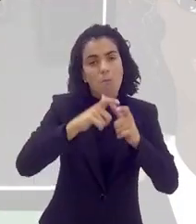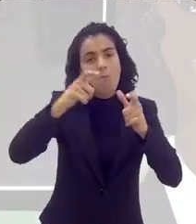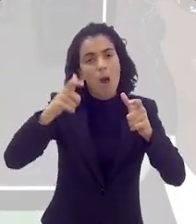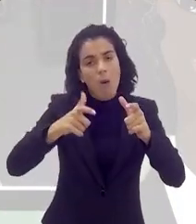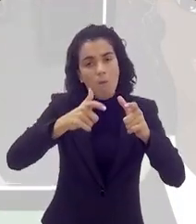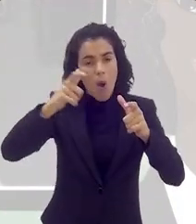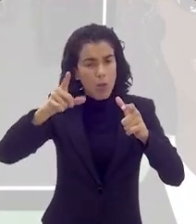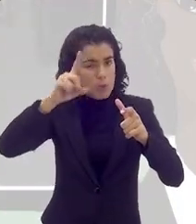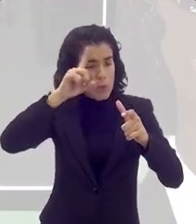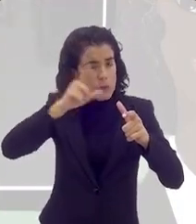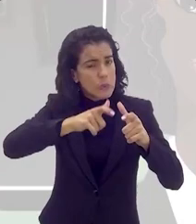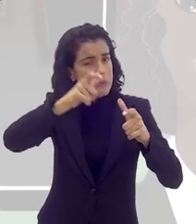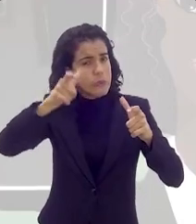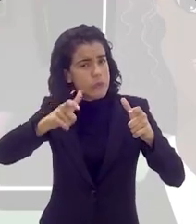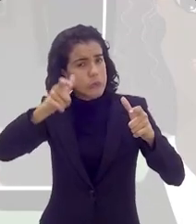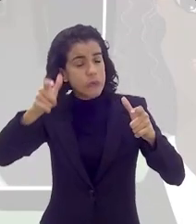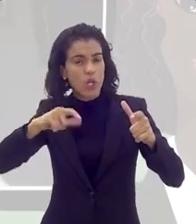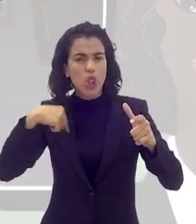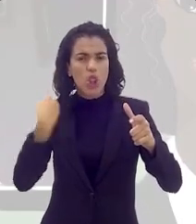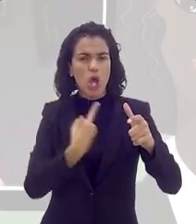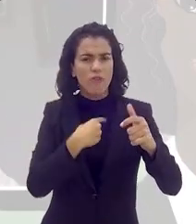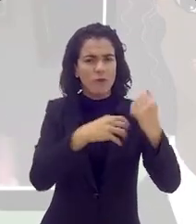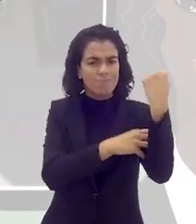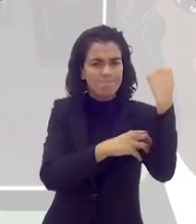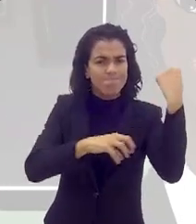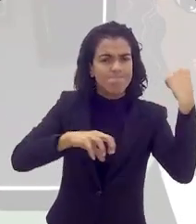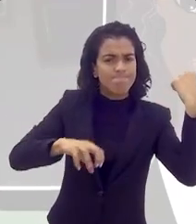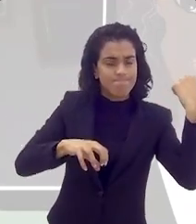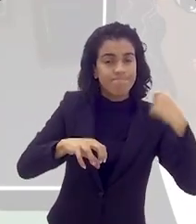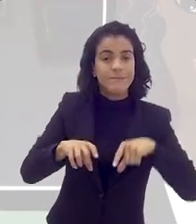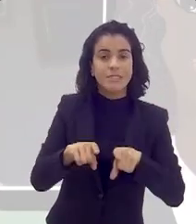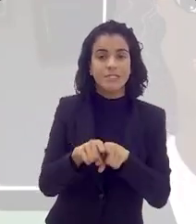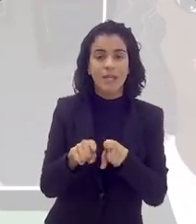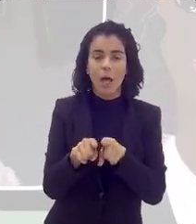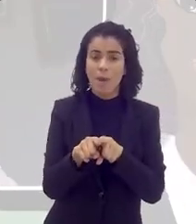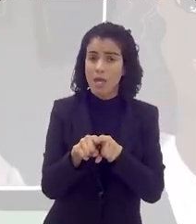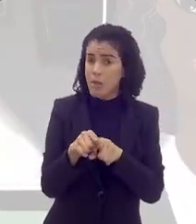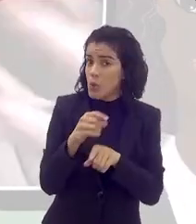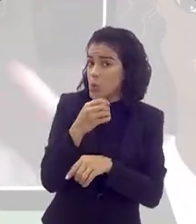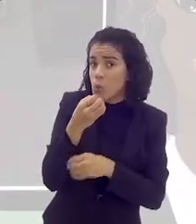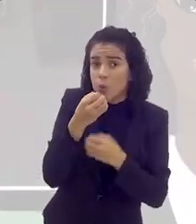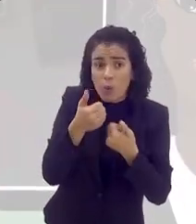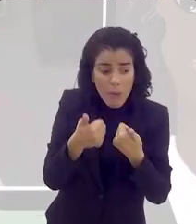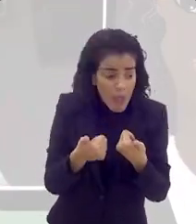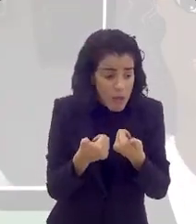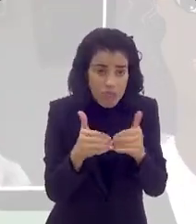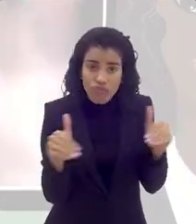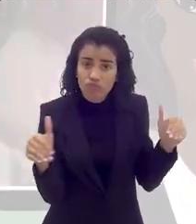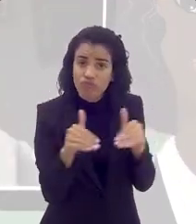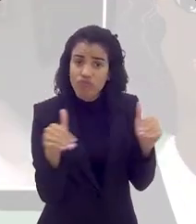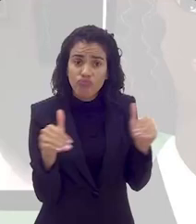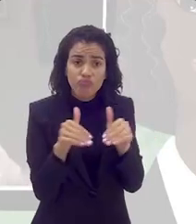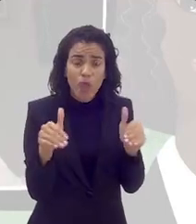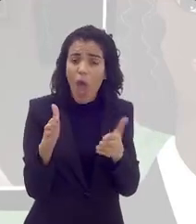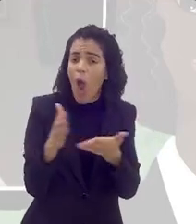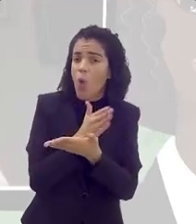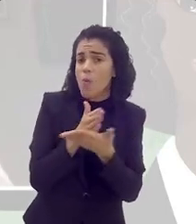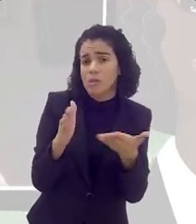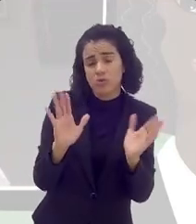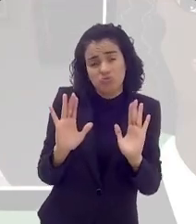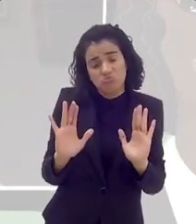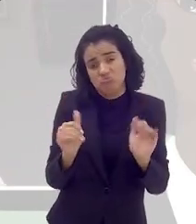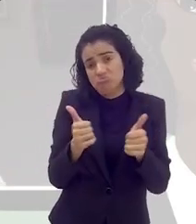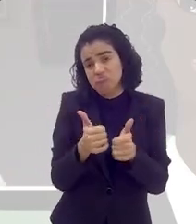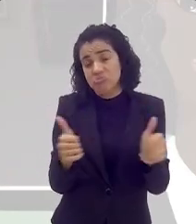cresce mais, a gente vai se empoderando e assegurando de que está tudo bem algumas coisas que a gente